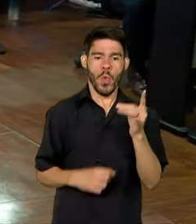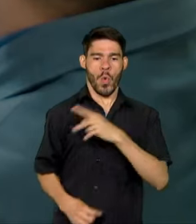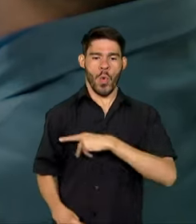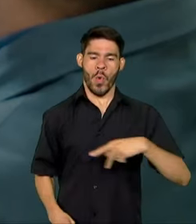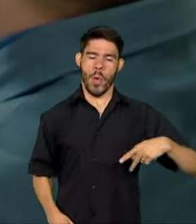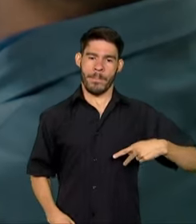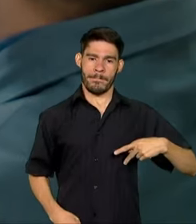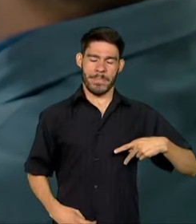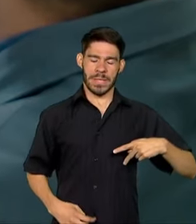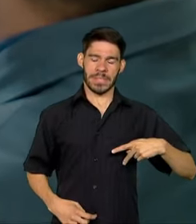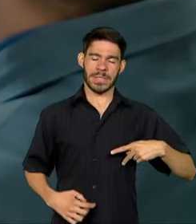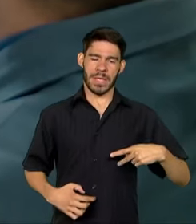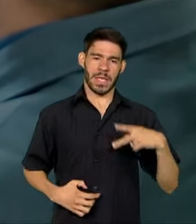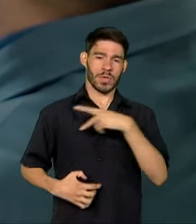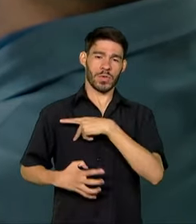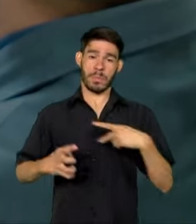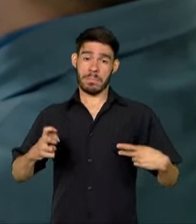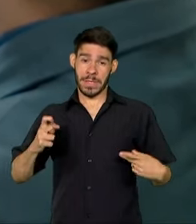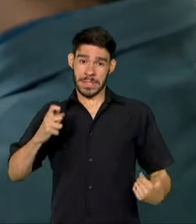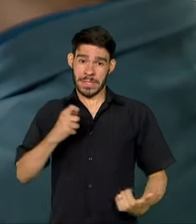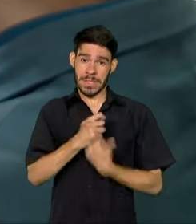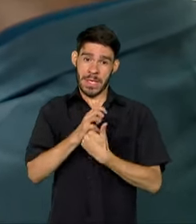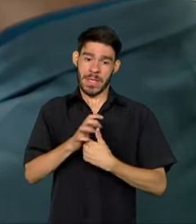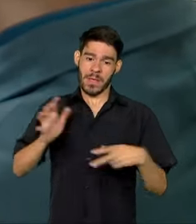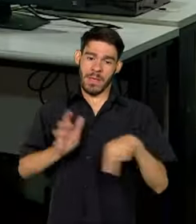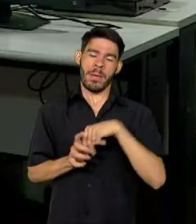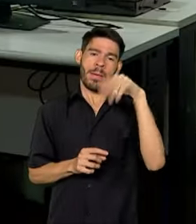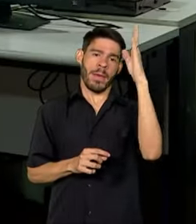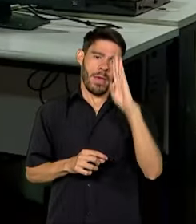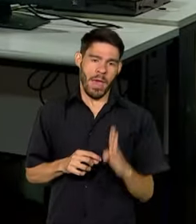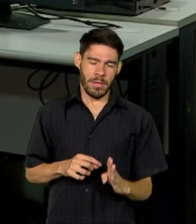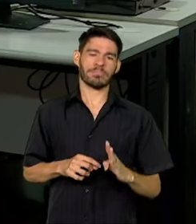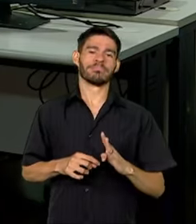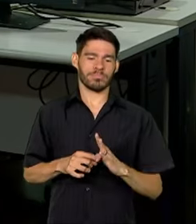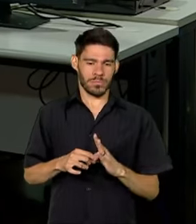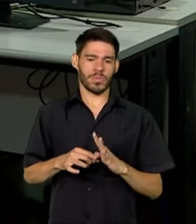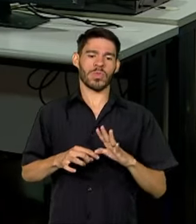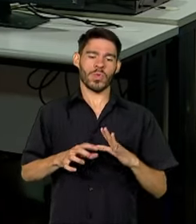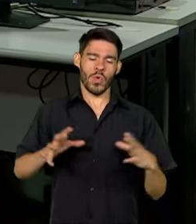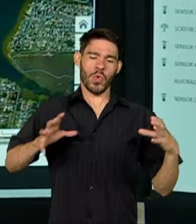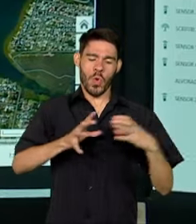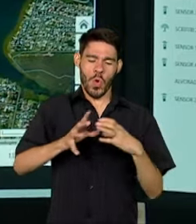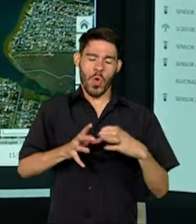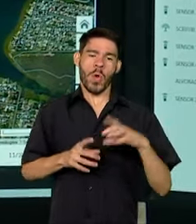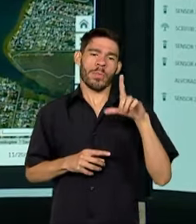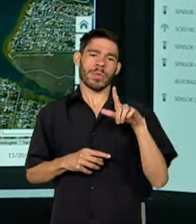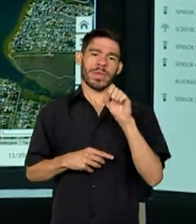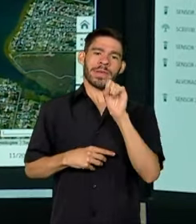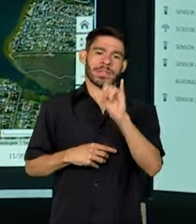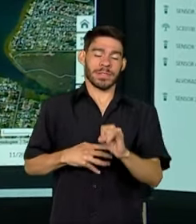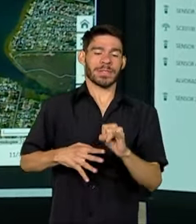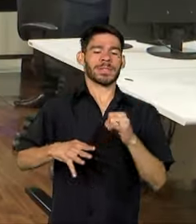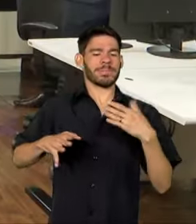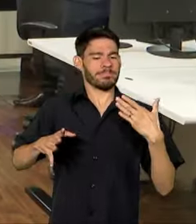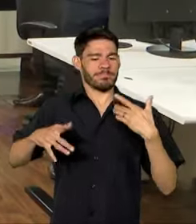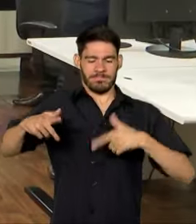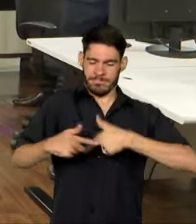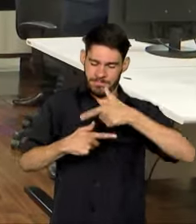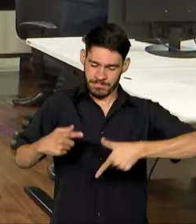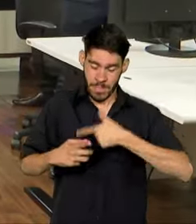presidente e do vice-presidente da República, o Gabinete de Segurança Institucional, o GSI, entra em campo.